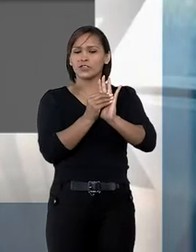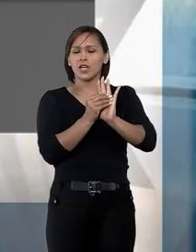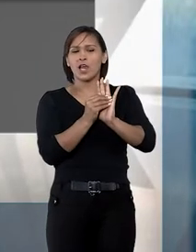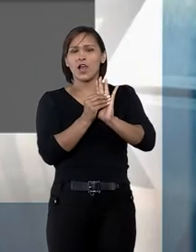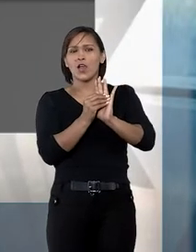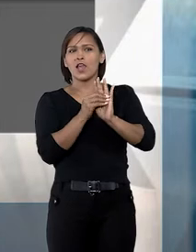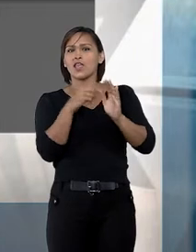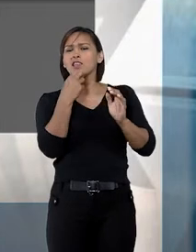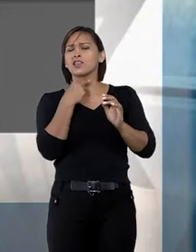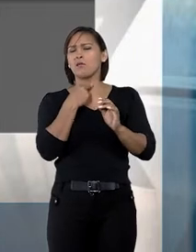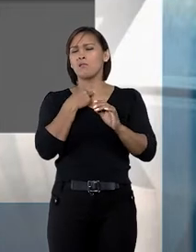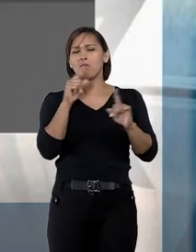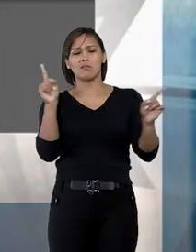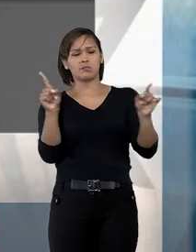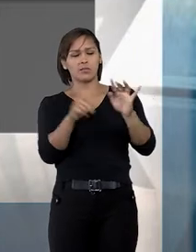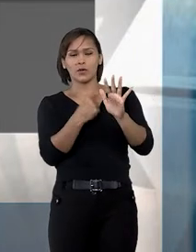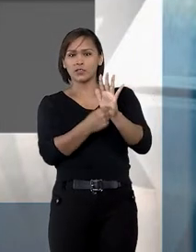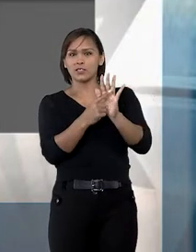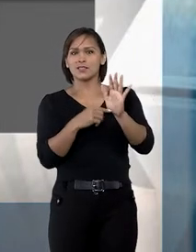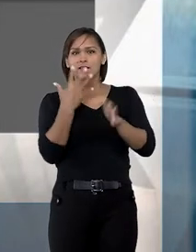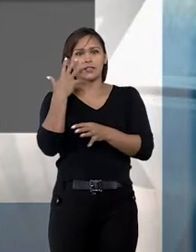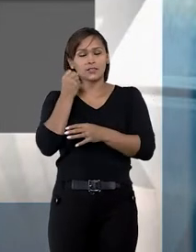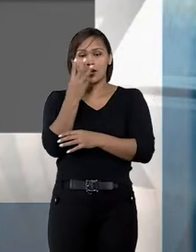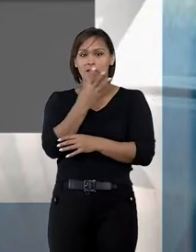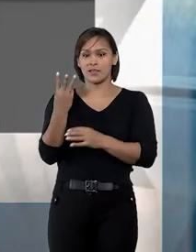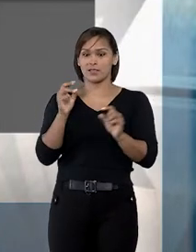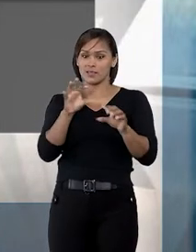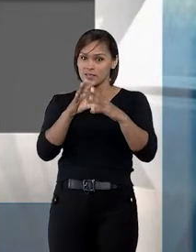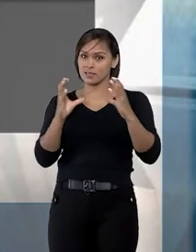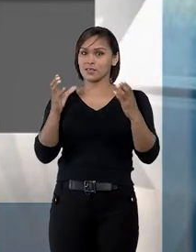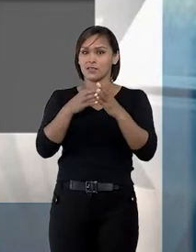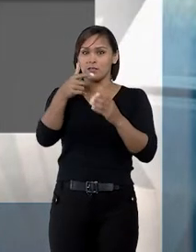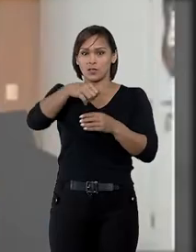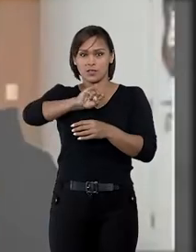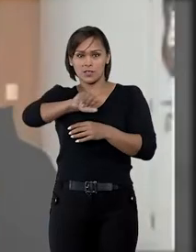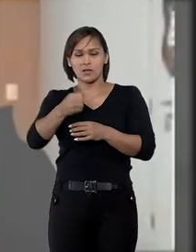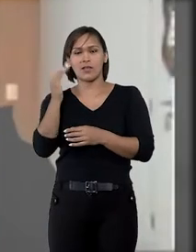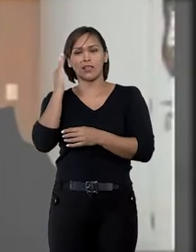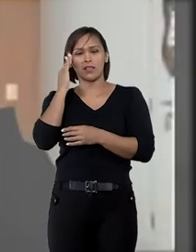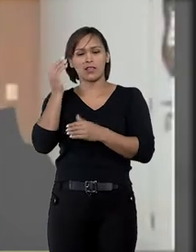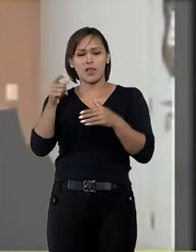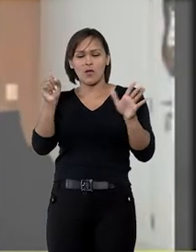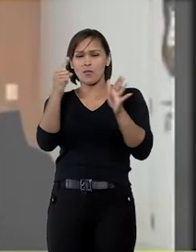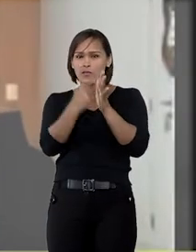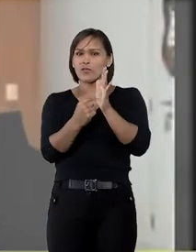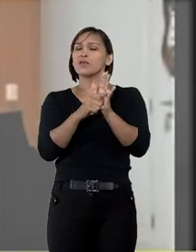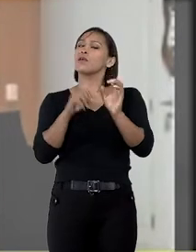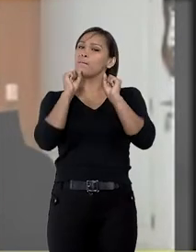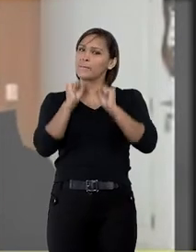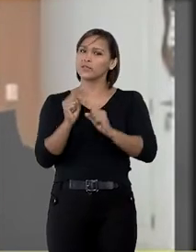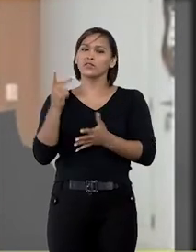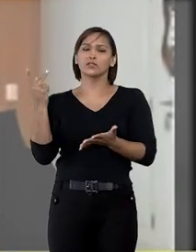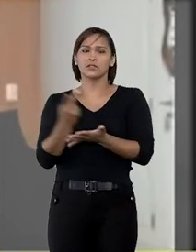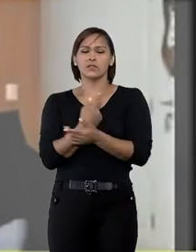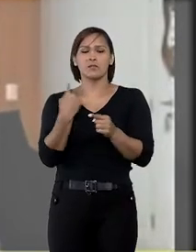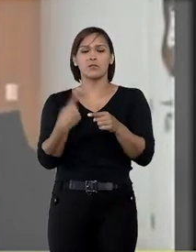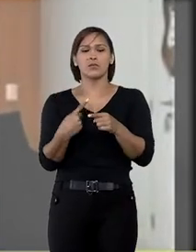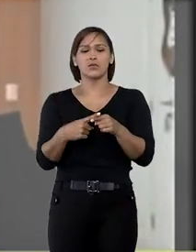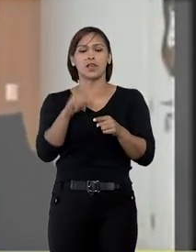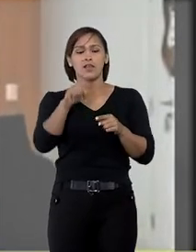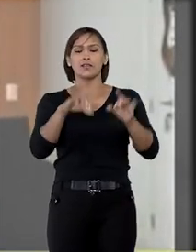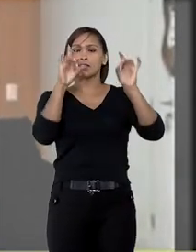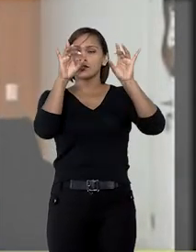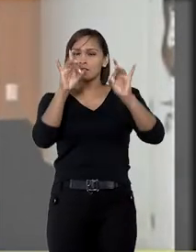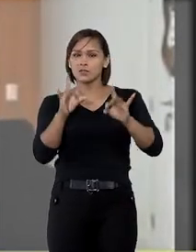irrevogabilidade da adoção, a terceira turma do STJ entendeu que a rescisão do procedimento é possível em situação